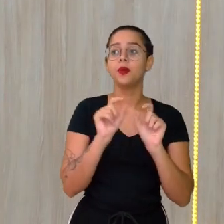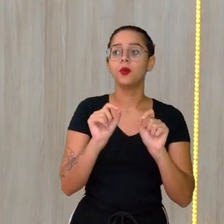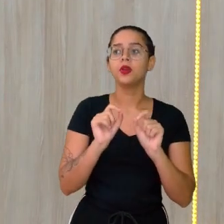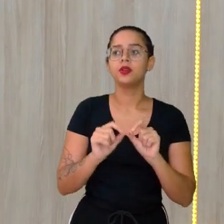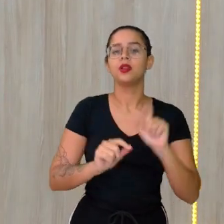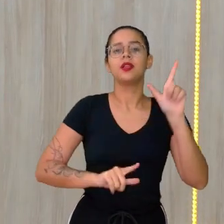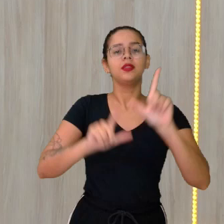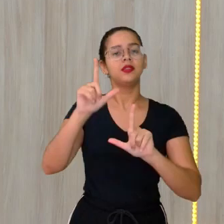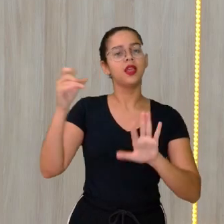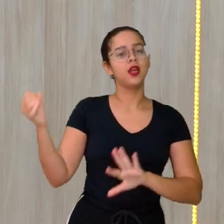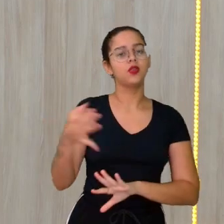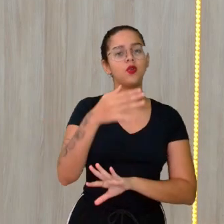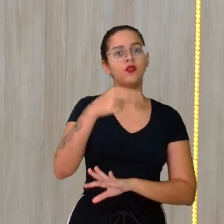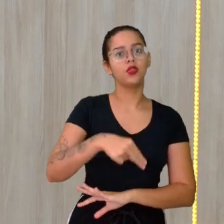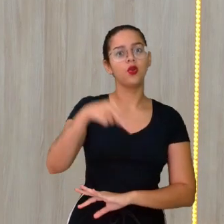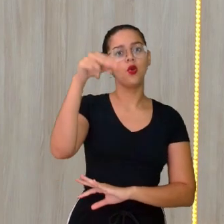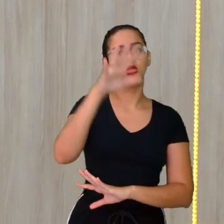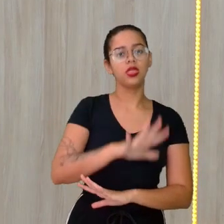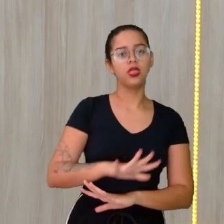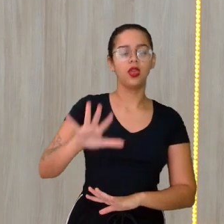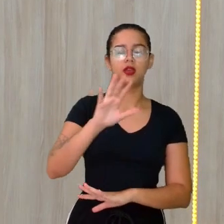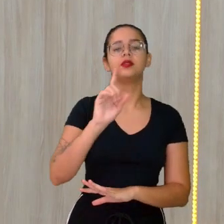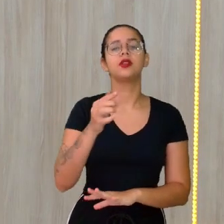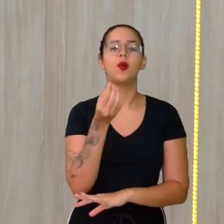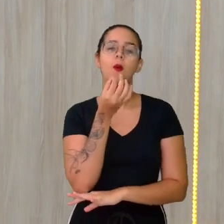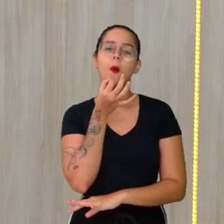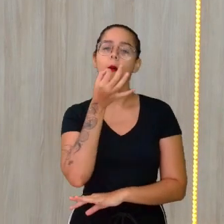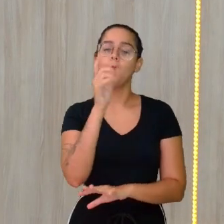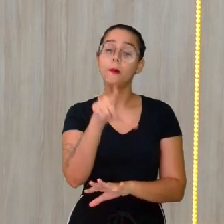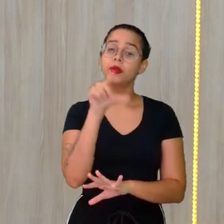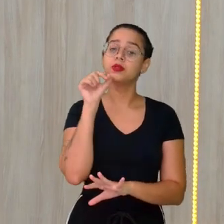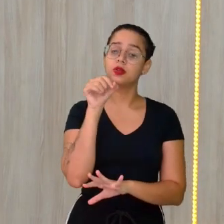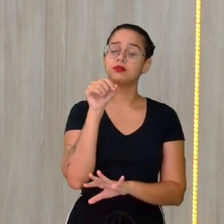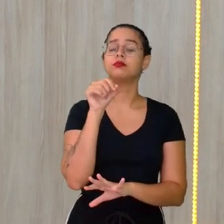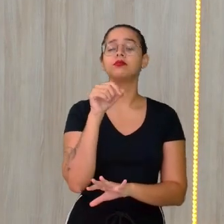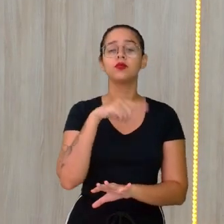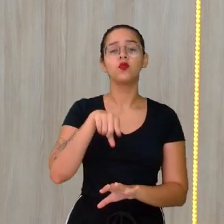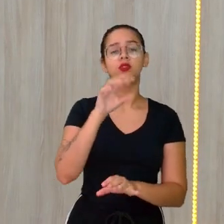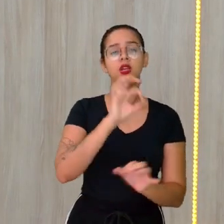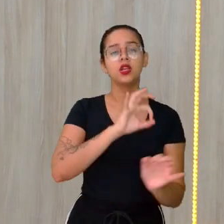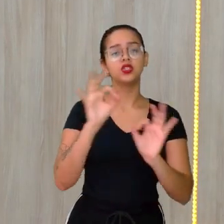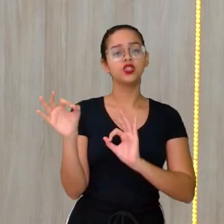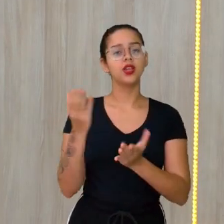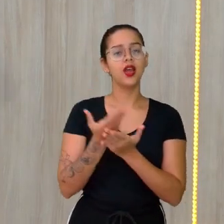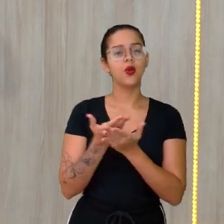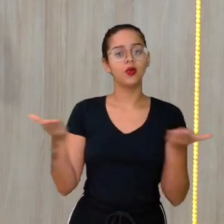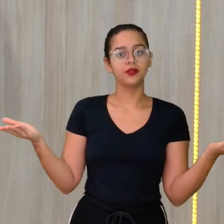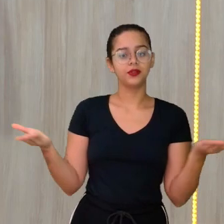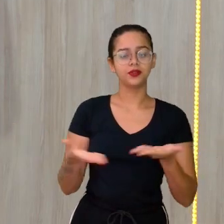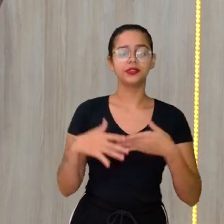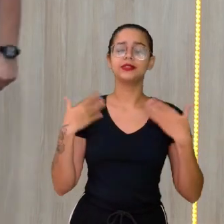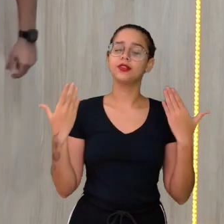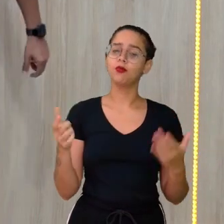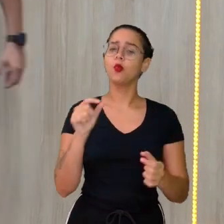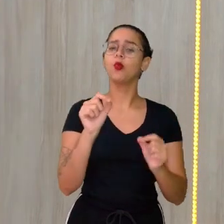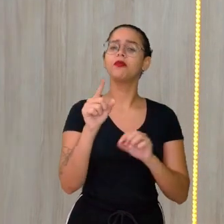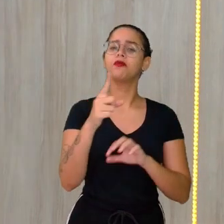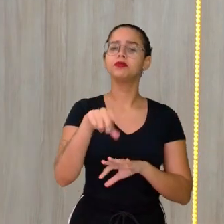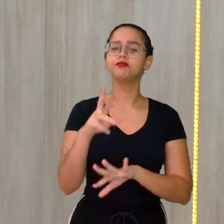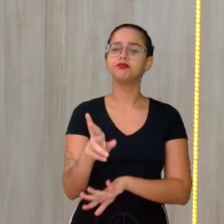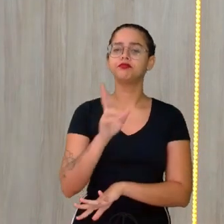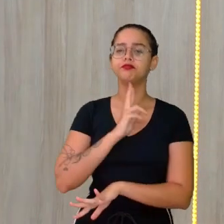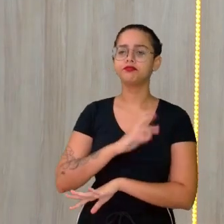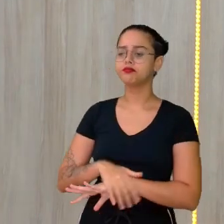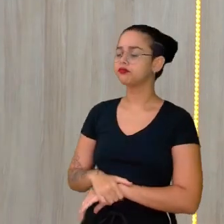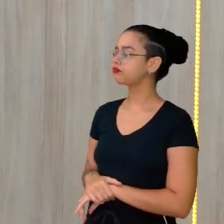tela da TV Nova Nordeste, né? Que é uma opção que vocês assistirem as nossas aulas. E aí, o é que vocês me dizem? O